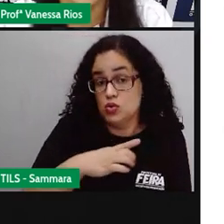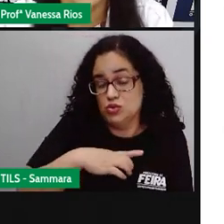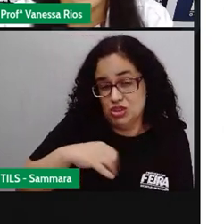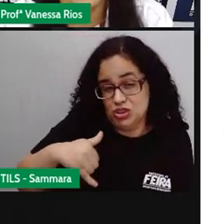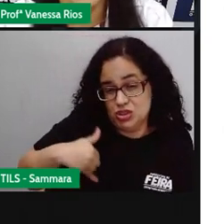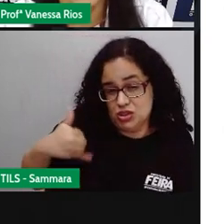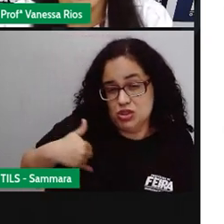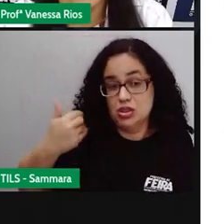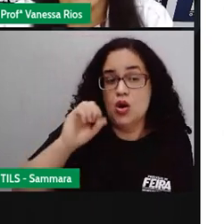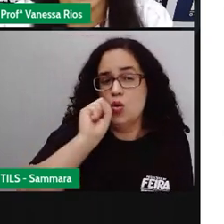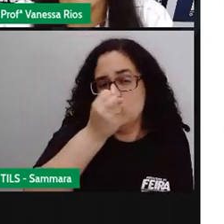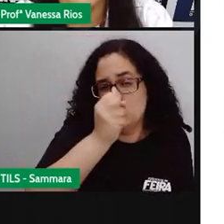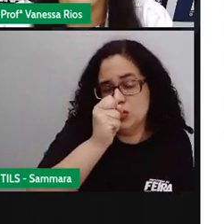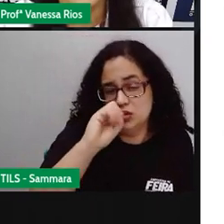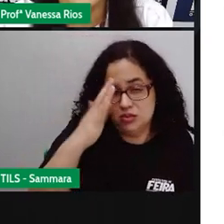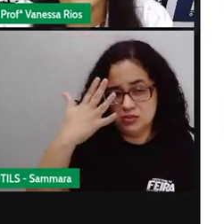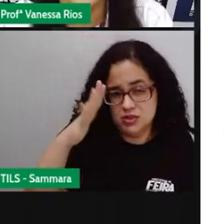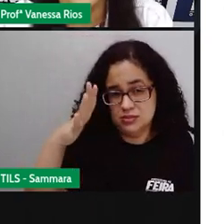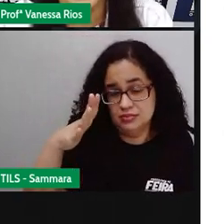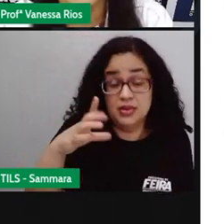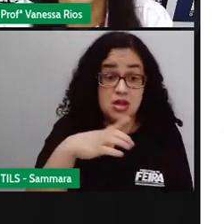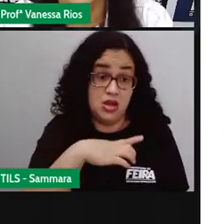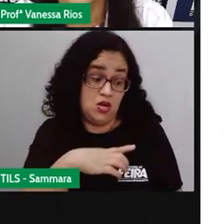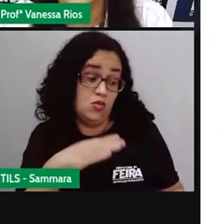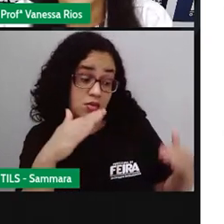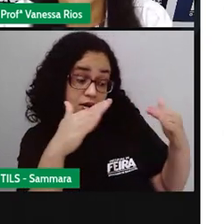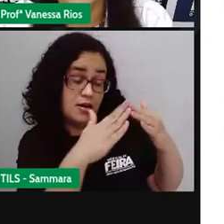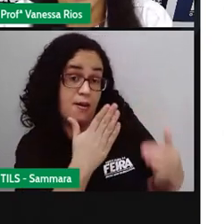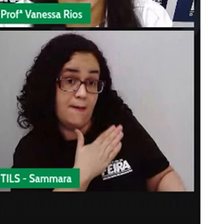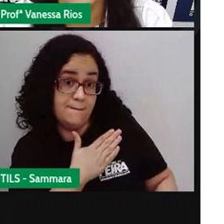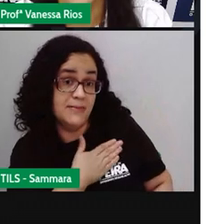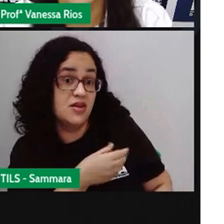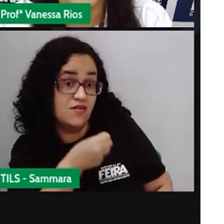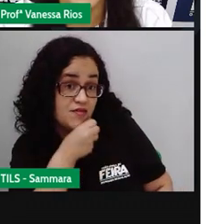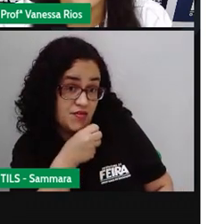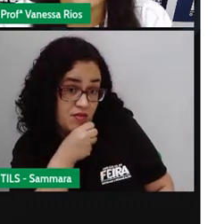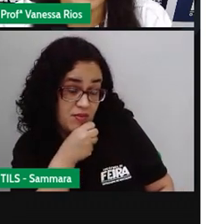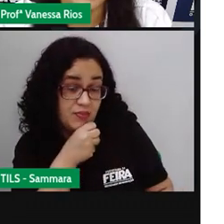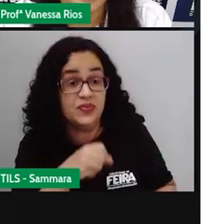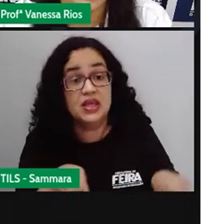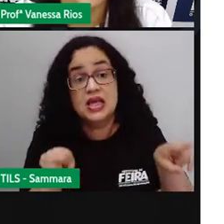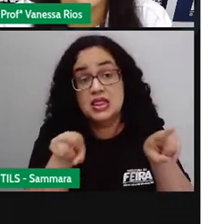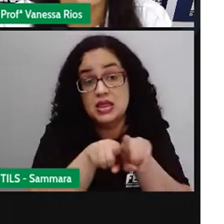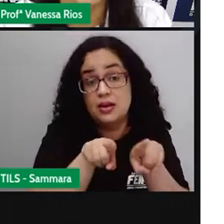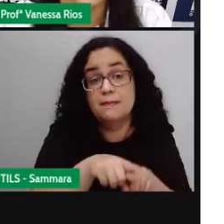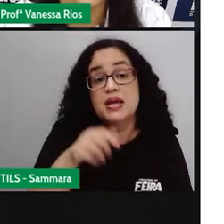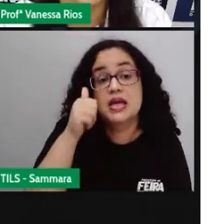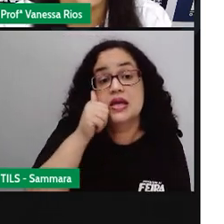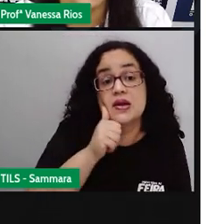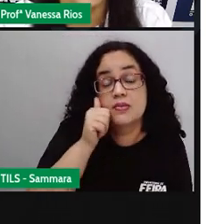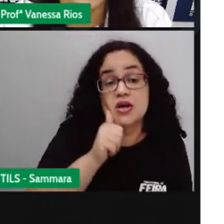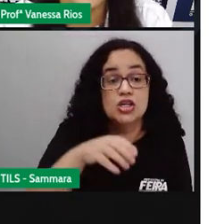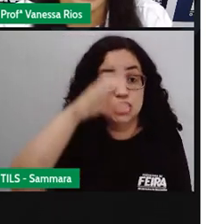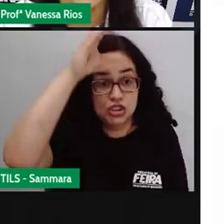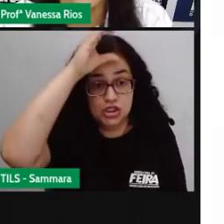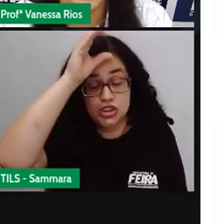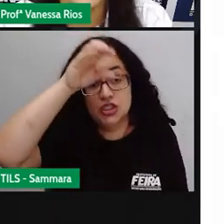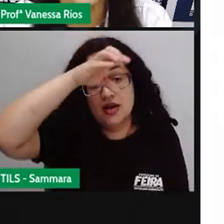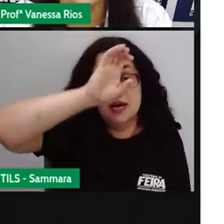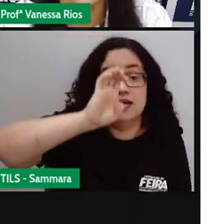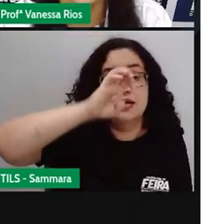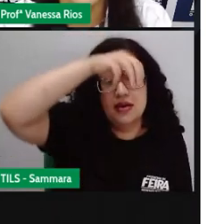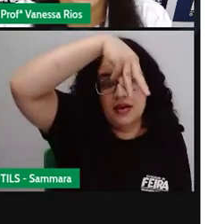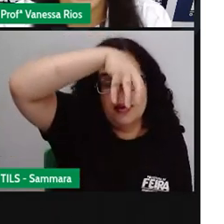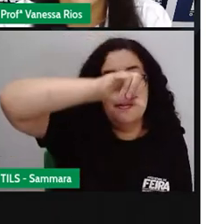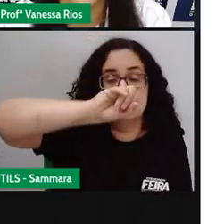uns oito anos, mais ou menos, eu morava com minha avó e com a irmã dela, a tia Emília. Nossa rua